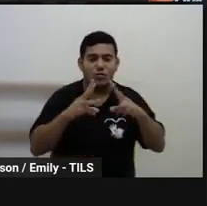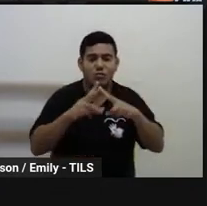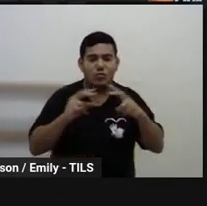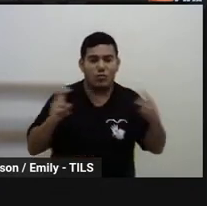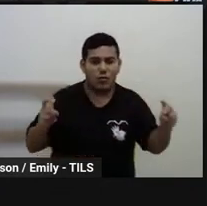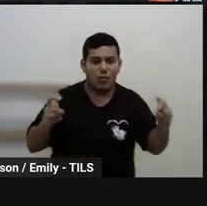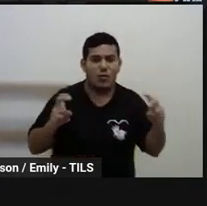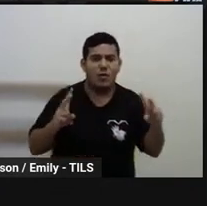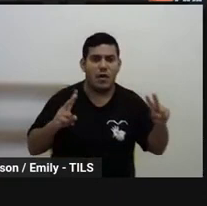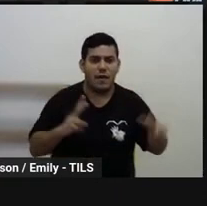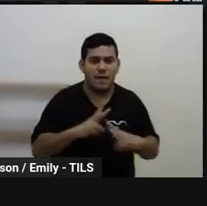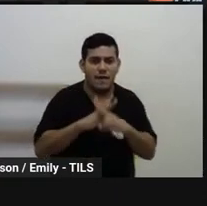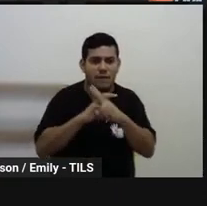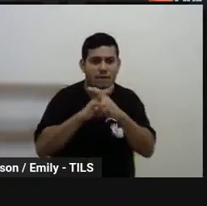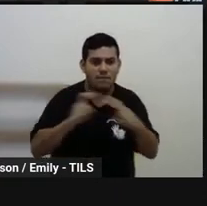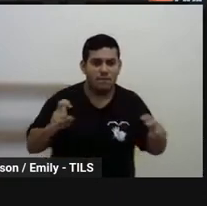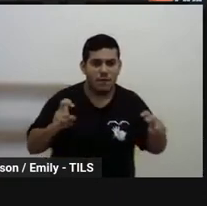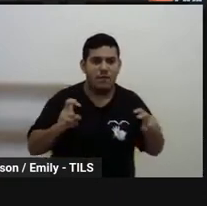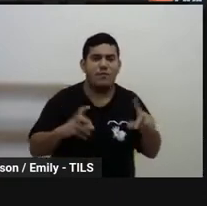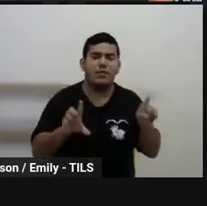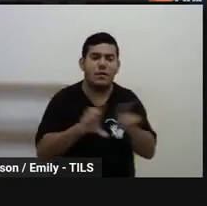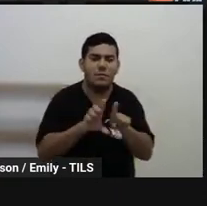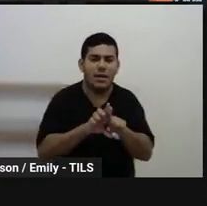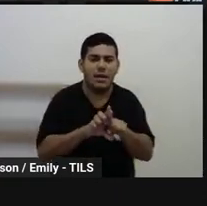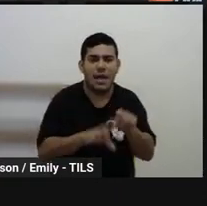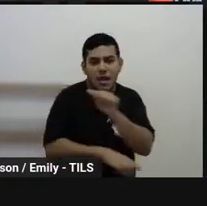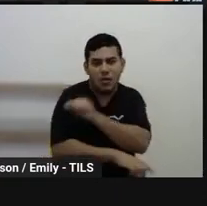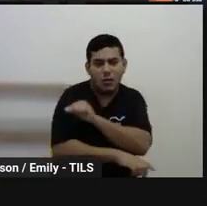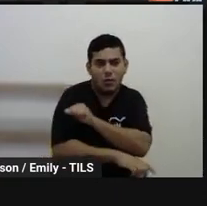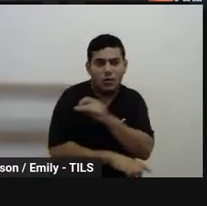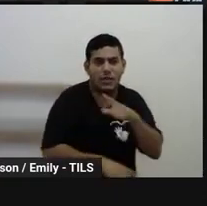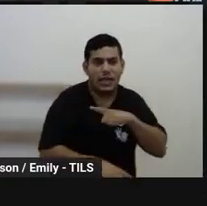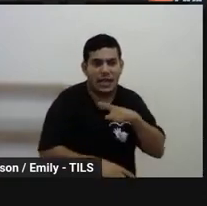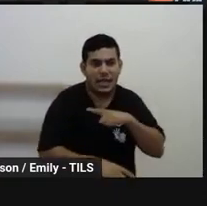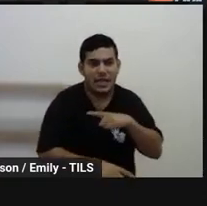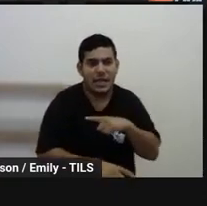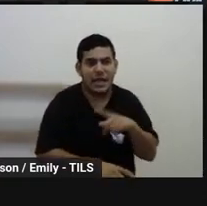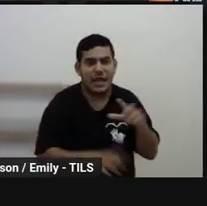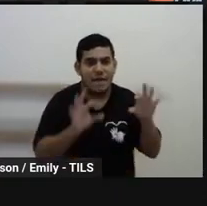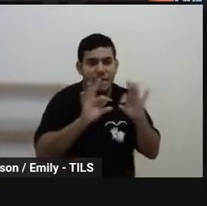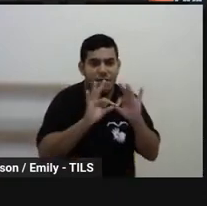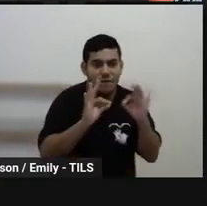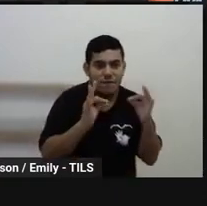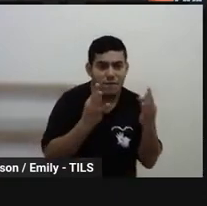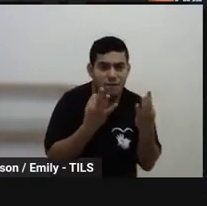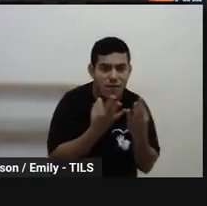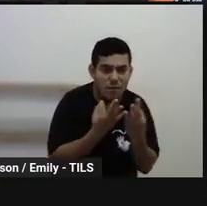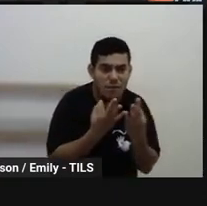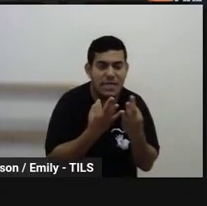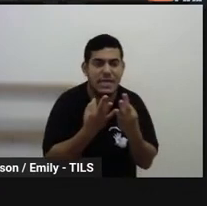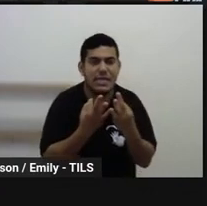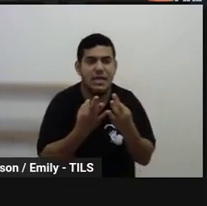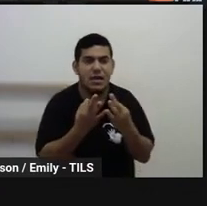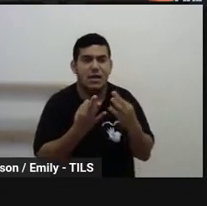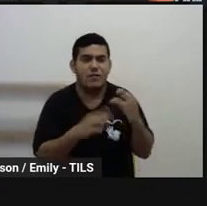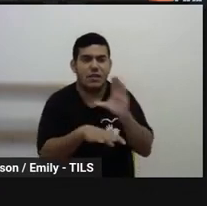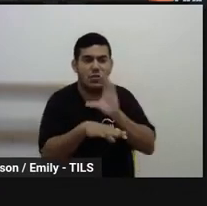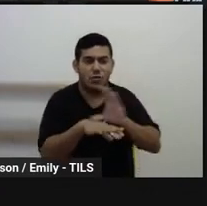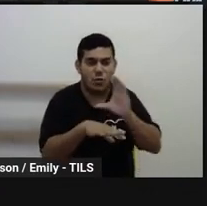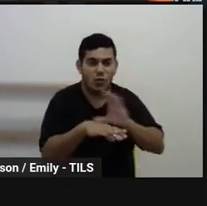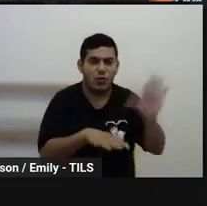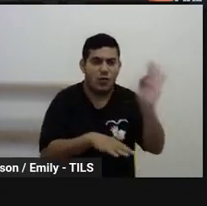Santana, tem muitos estudantes que são advindos de lá, inclusive nós temos alunos que são filhos desses estudantes, estão cursando ou graduação,